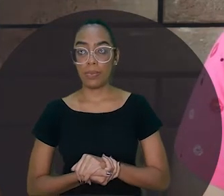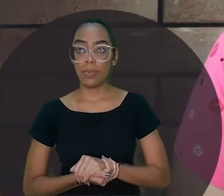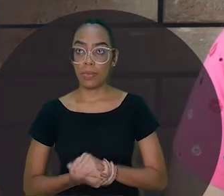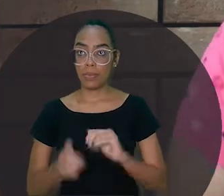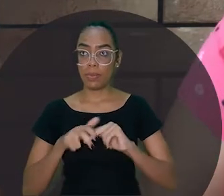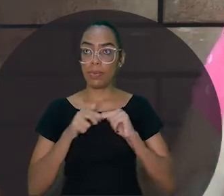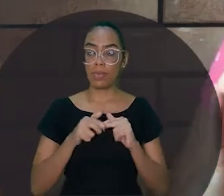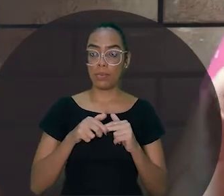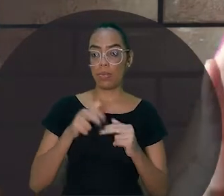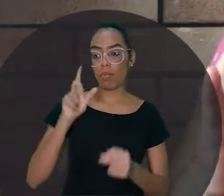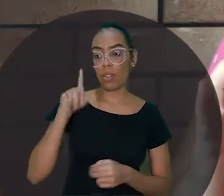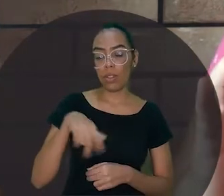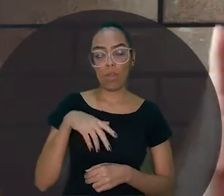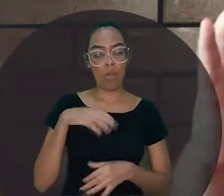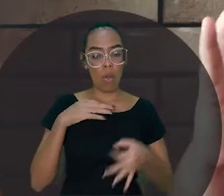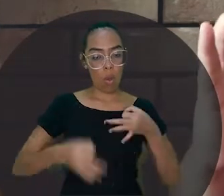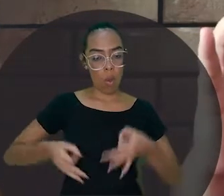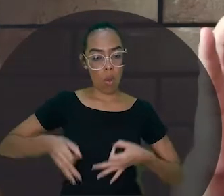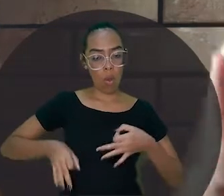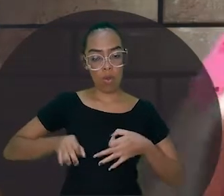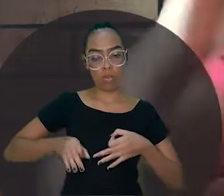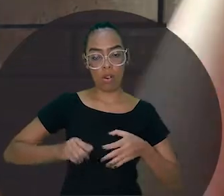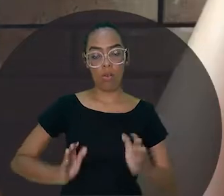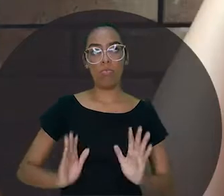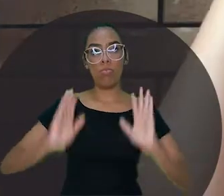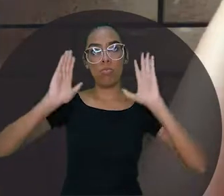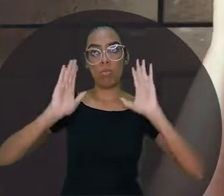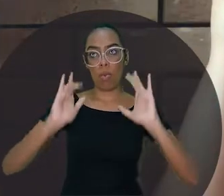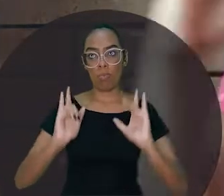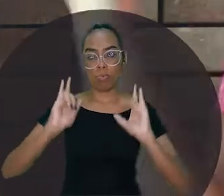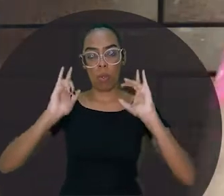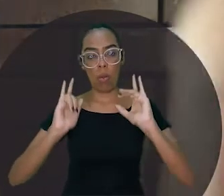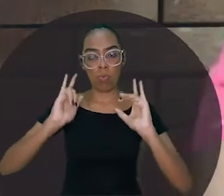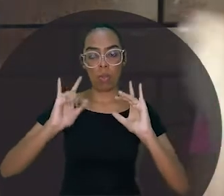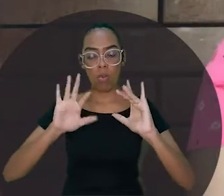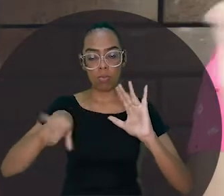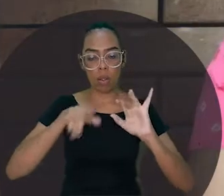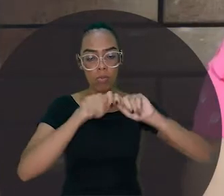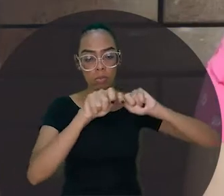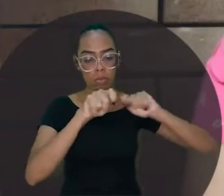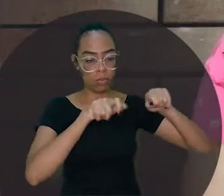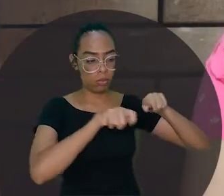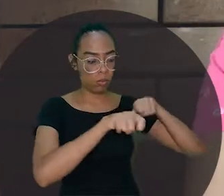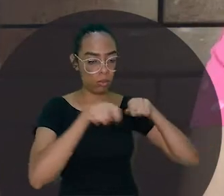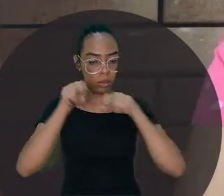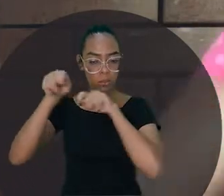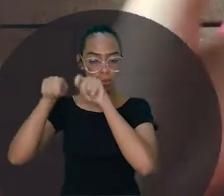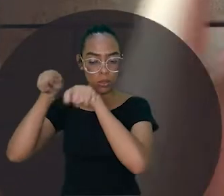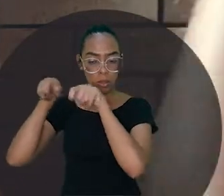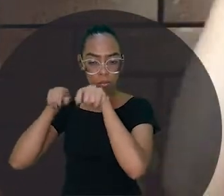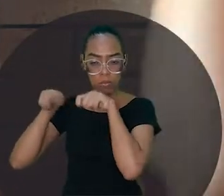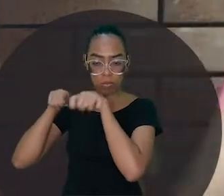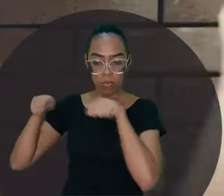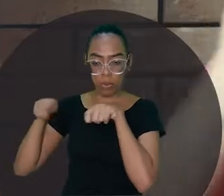acreditam que o macaco pegou a onça, botou assim, de barriga para cima, amarrou as patas dela bem amarradas, bem amarradas,